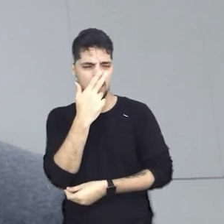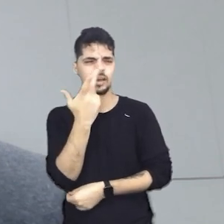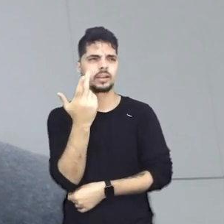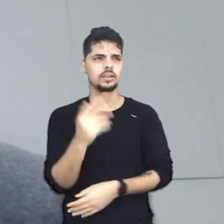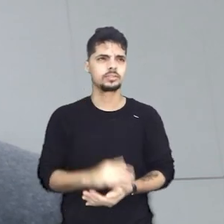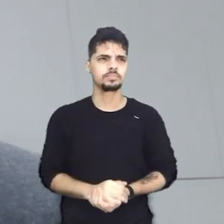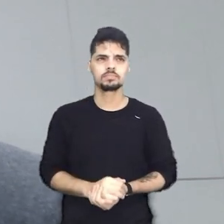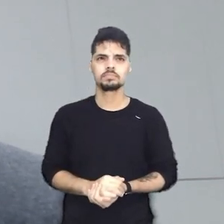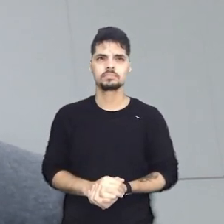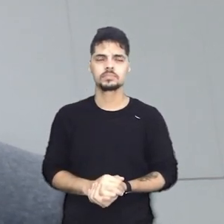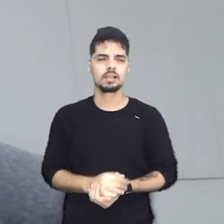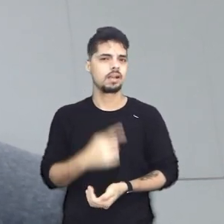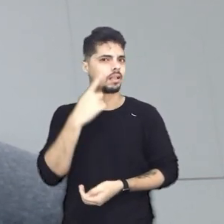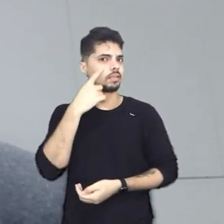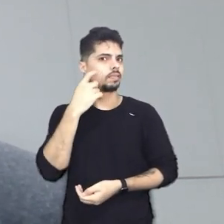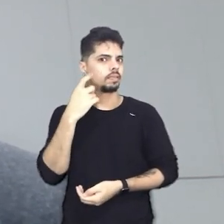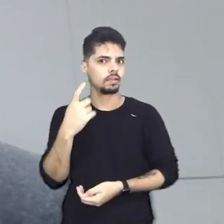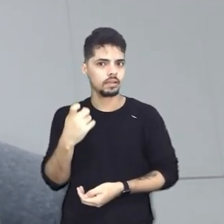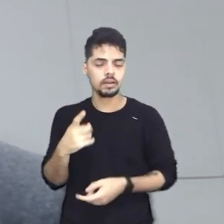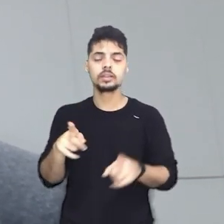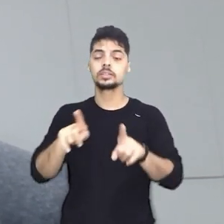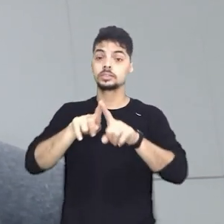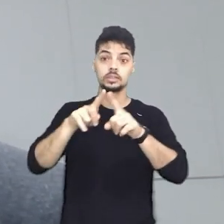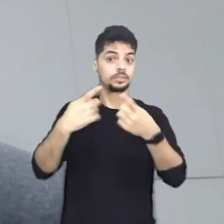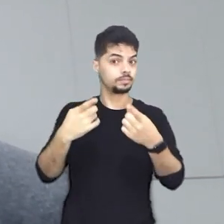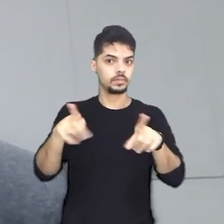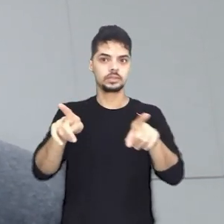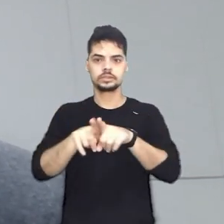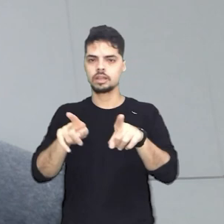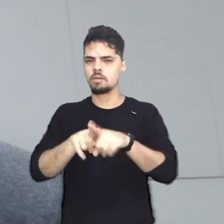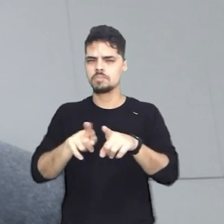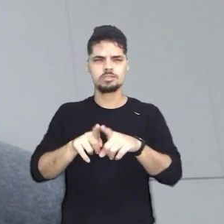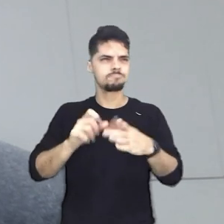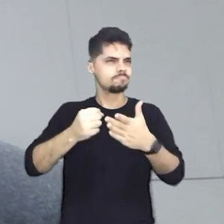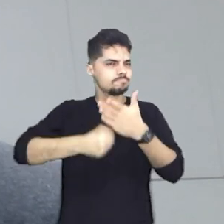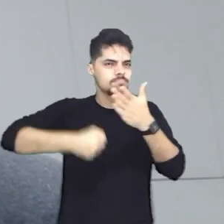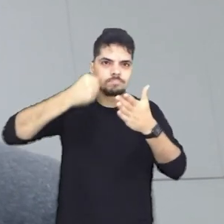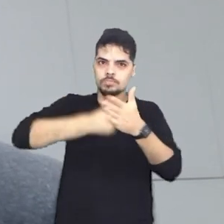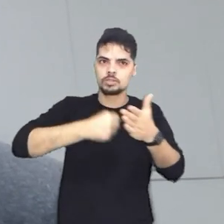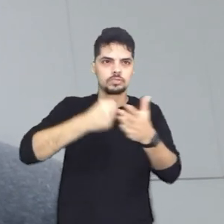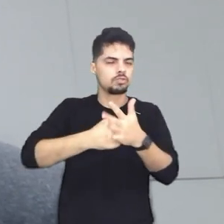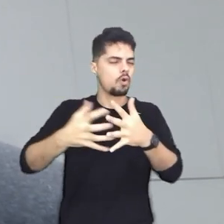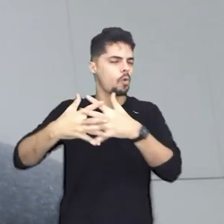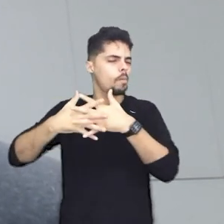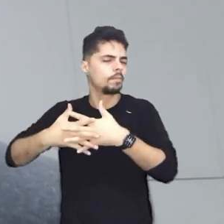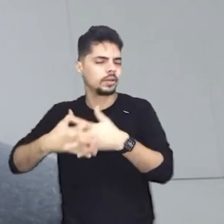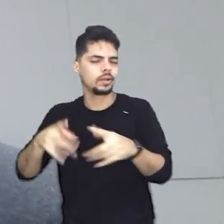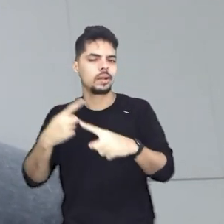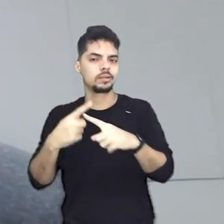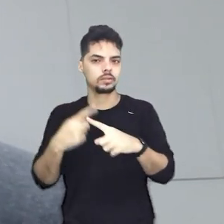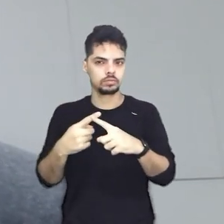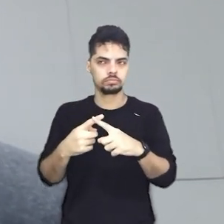da professora Heloisa me parece, além